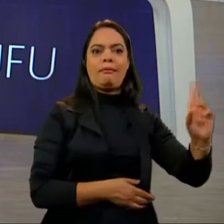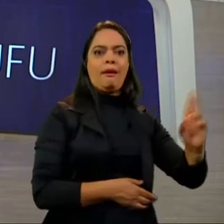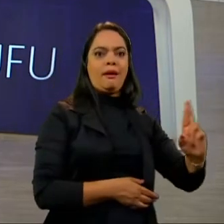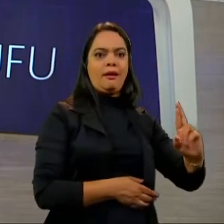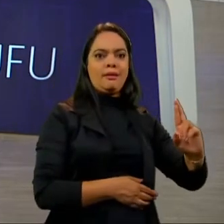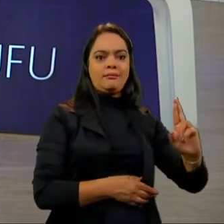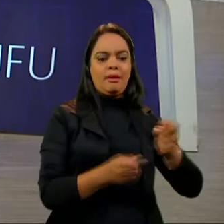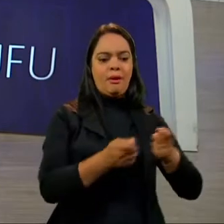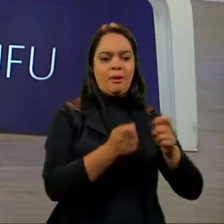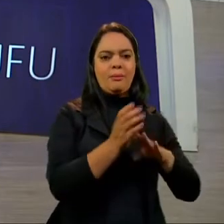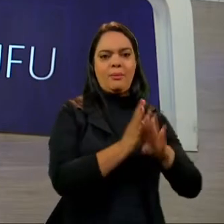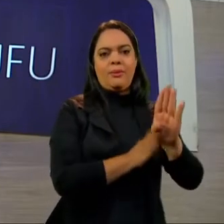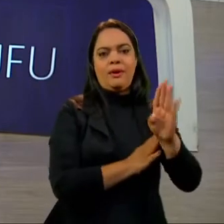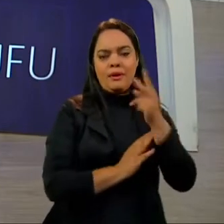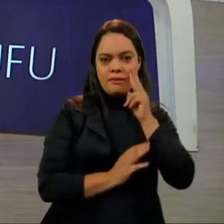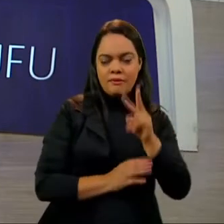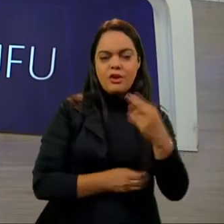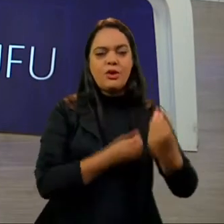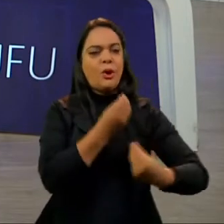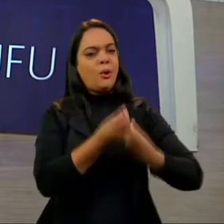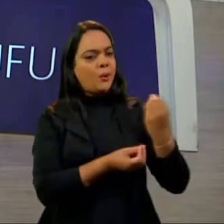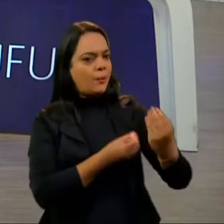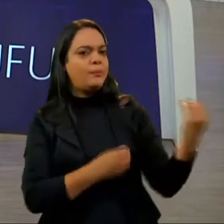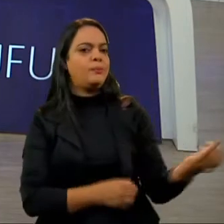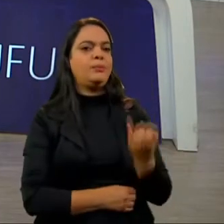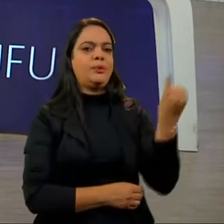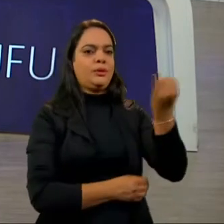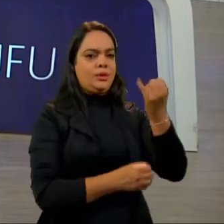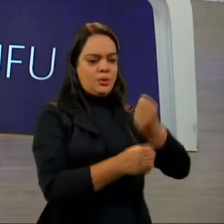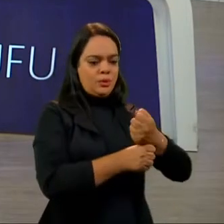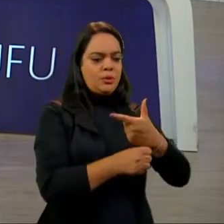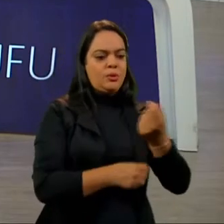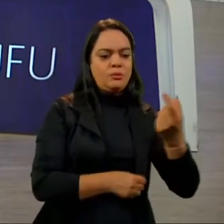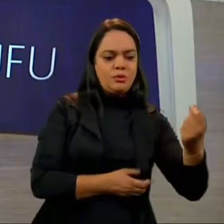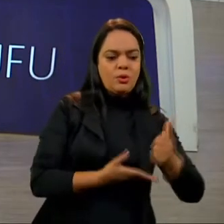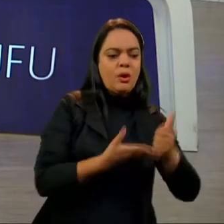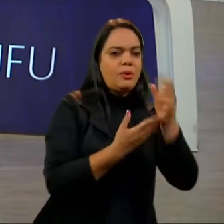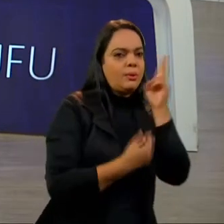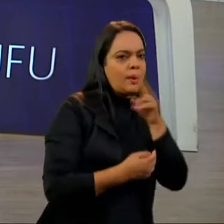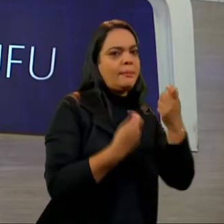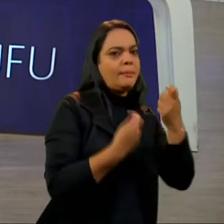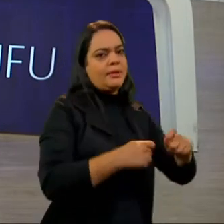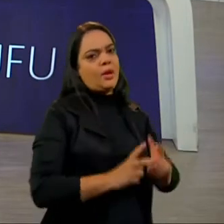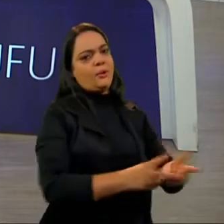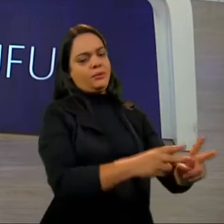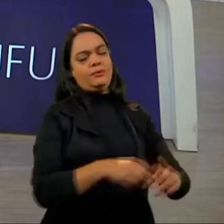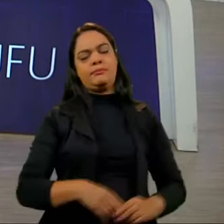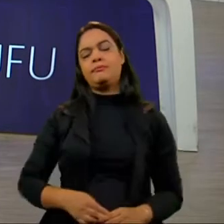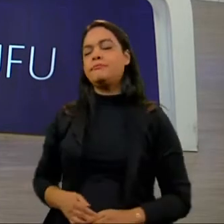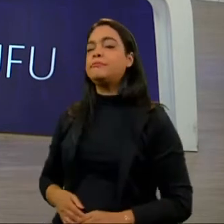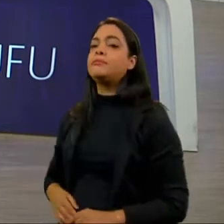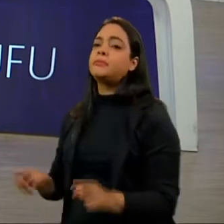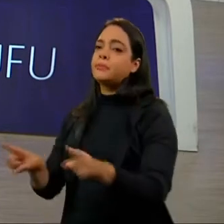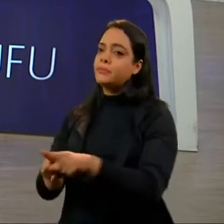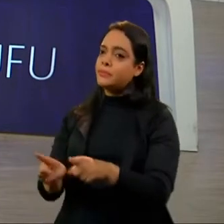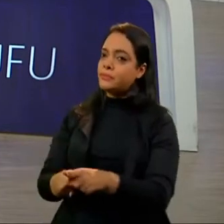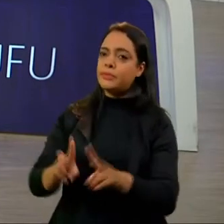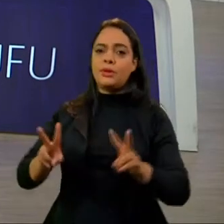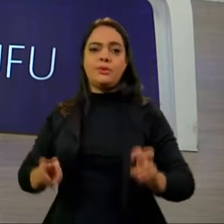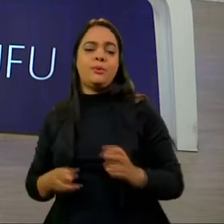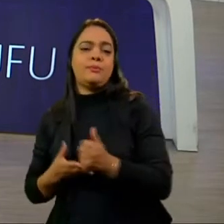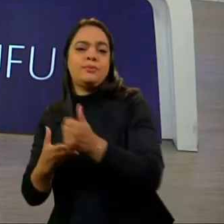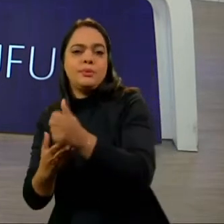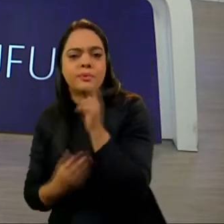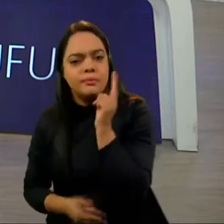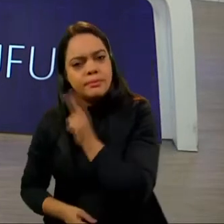essa política social teve, que foi tão importante nesse ano de 2020, precisa ser prorrogada mesmo. E, Alana, ainda pegando o gancho sobre o auxílio